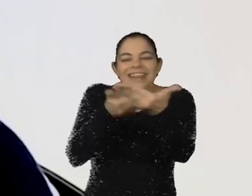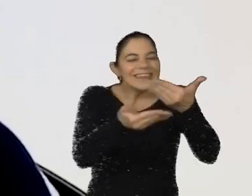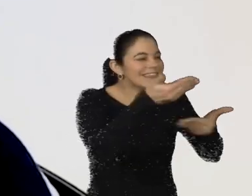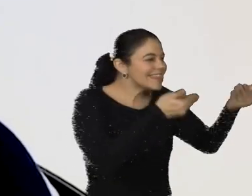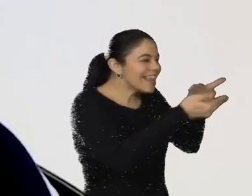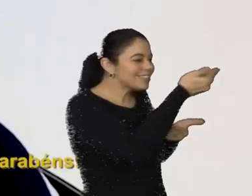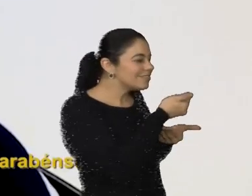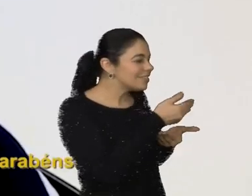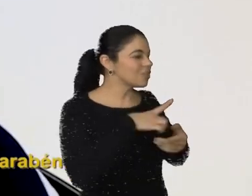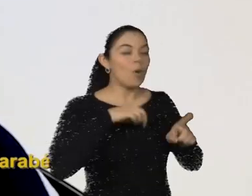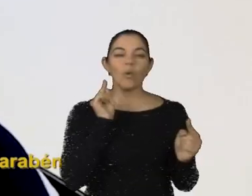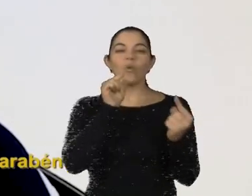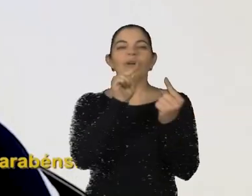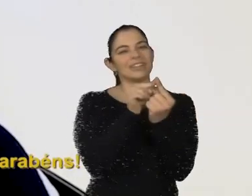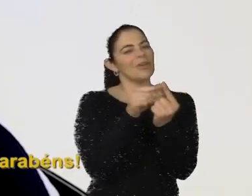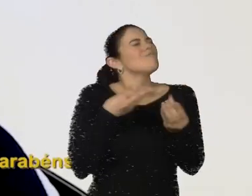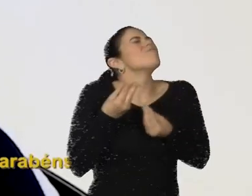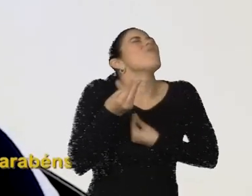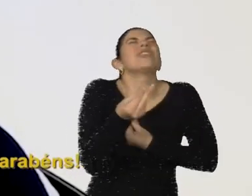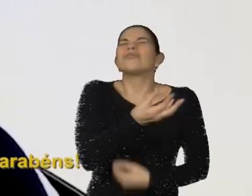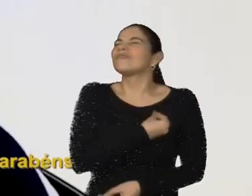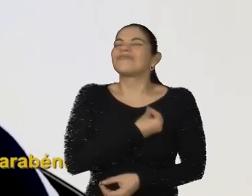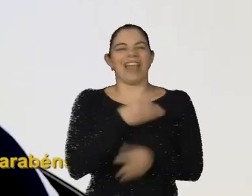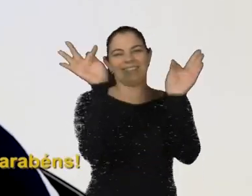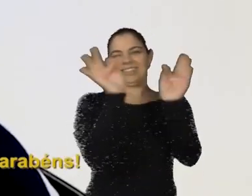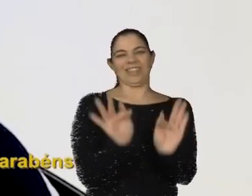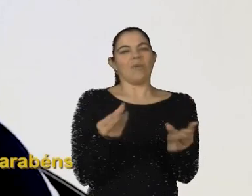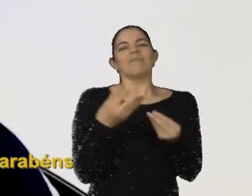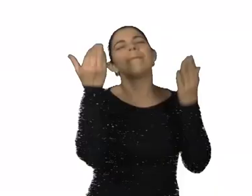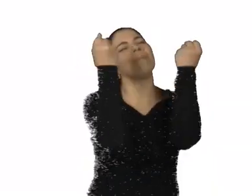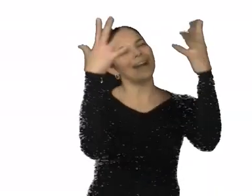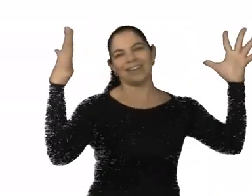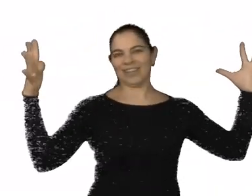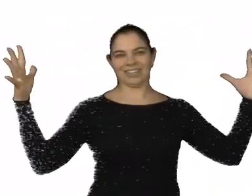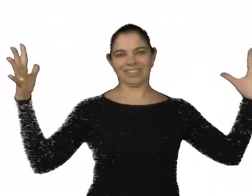nas lojas. Nossa, eu sou tão feliz, mas muito feliz. Parabéns.